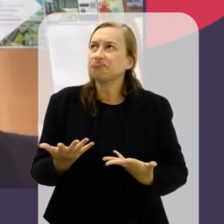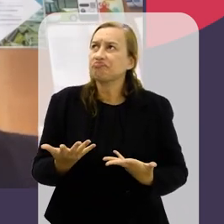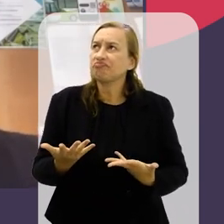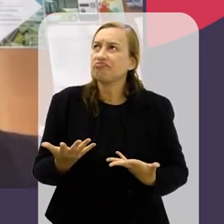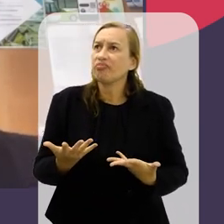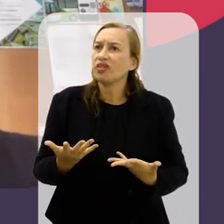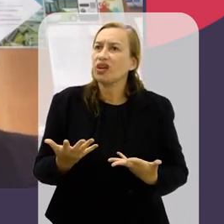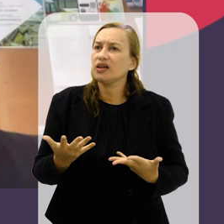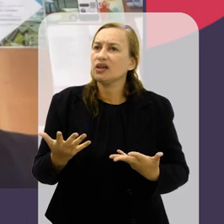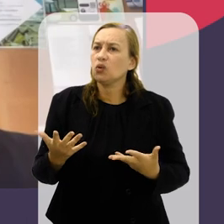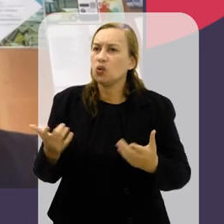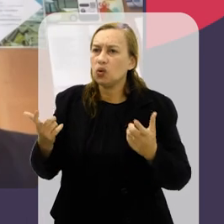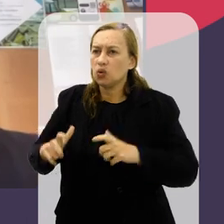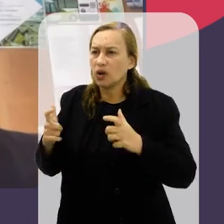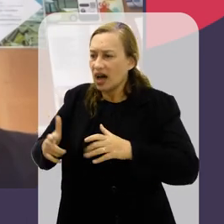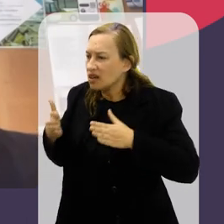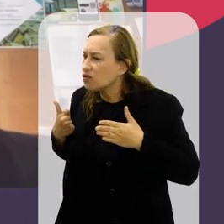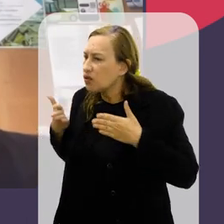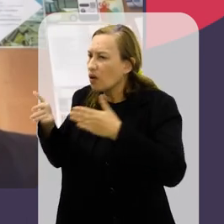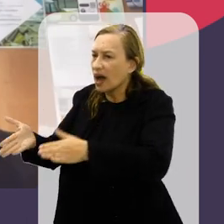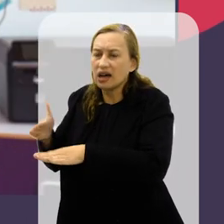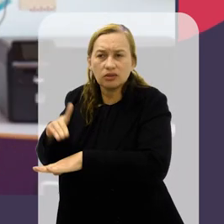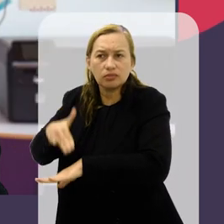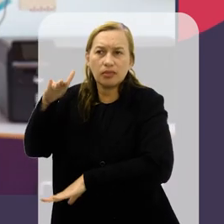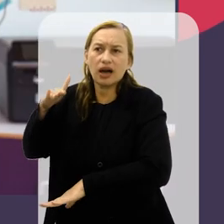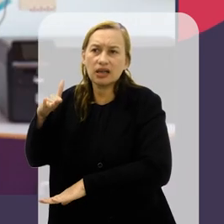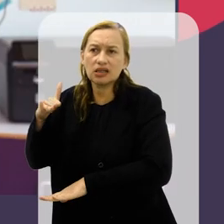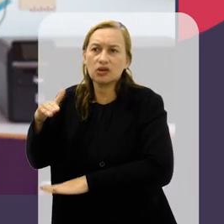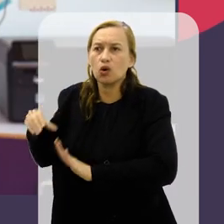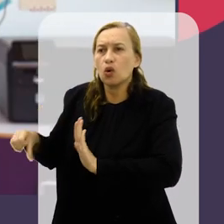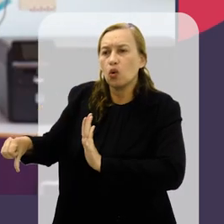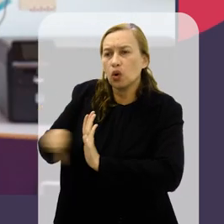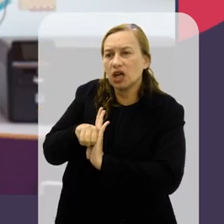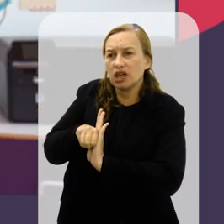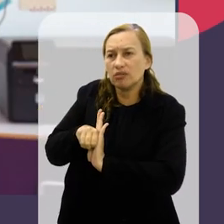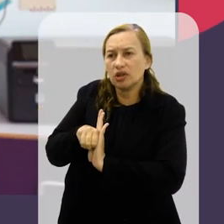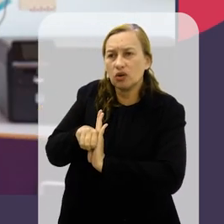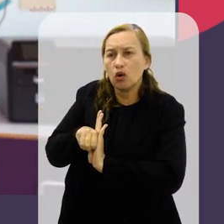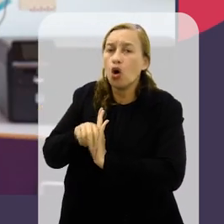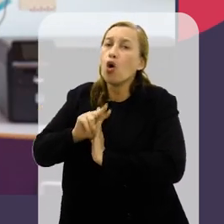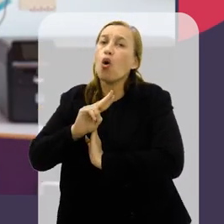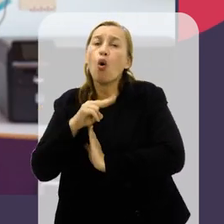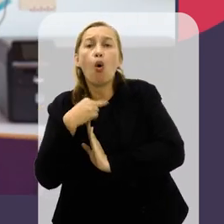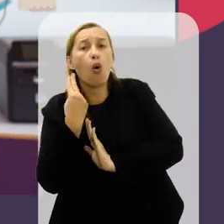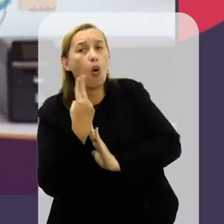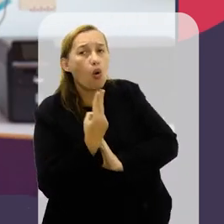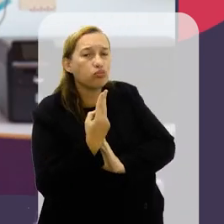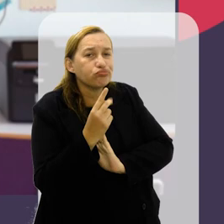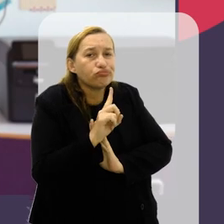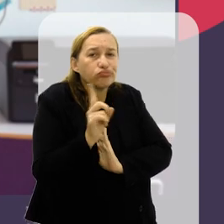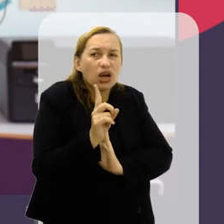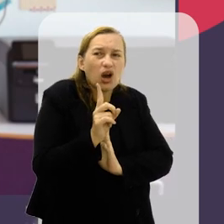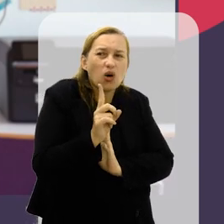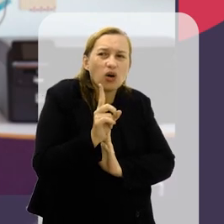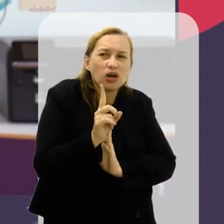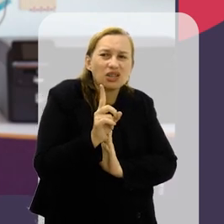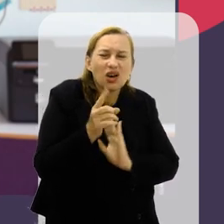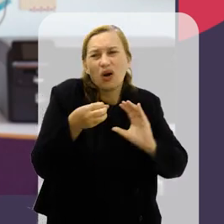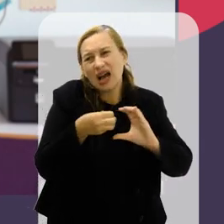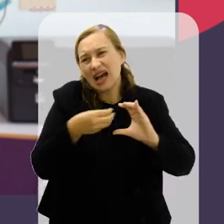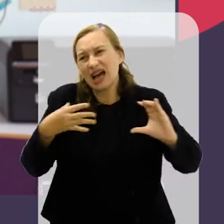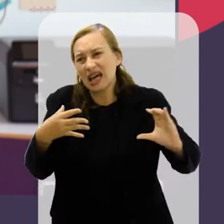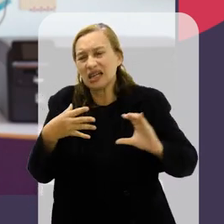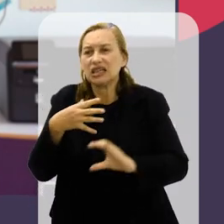as regiões que mais concentram criminalidade ou não?